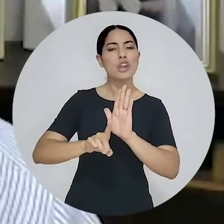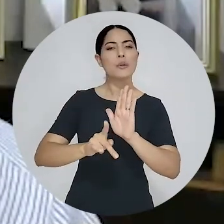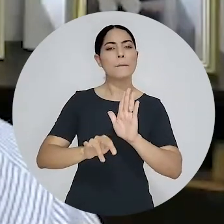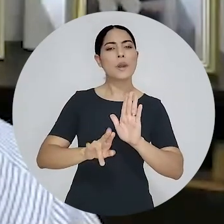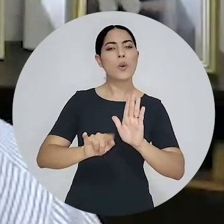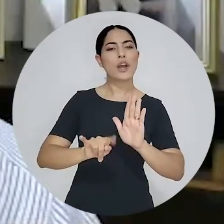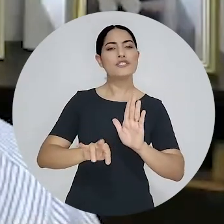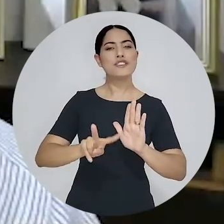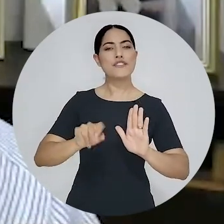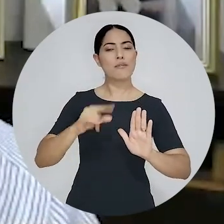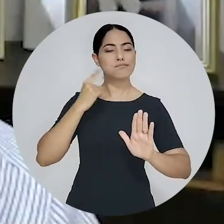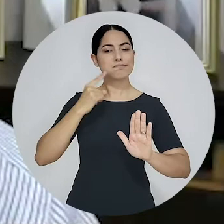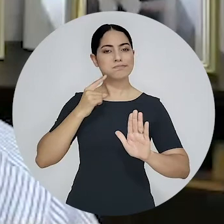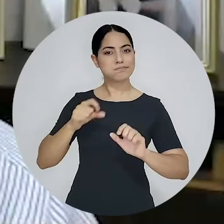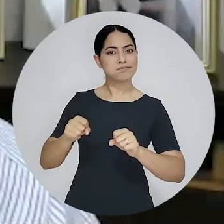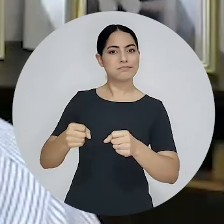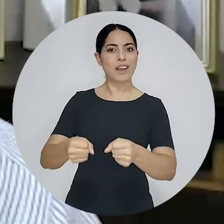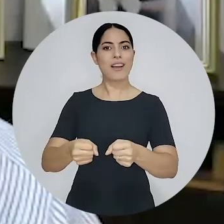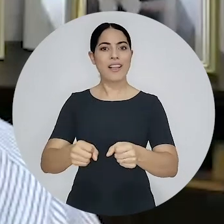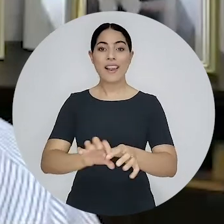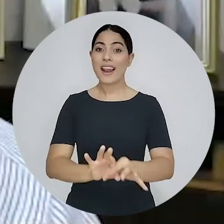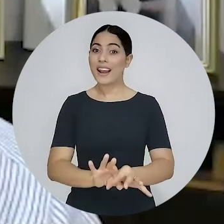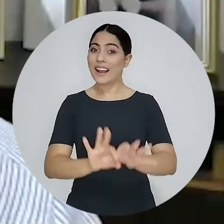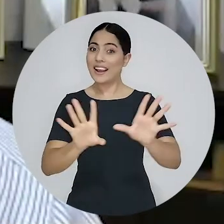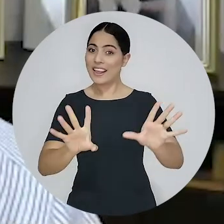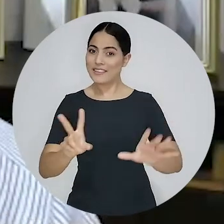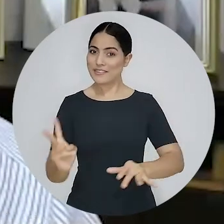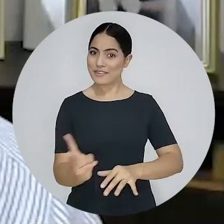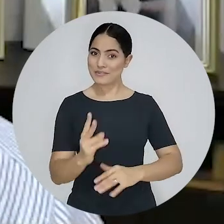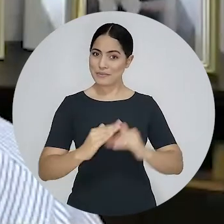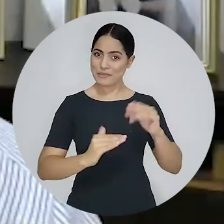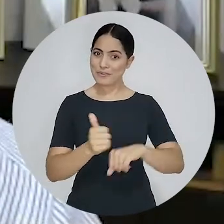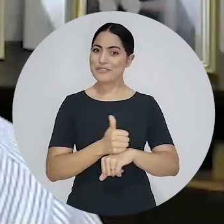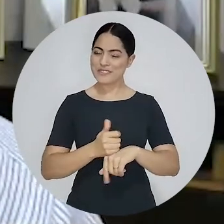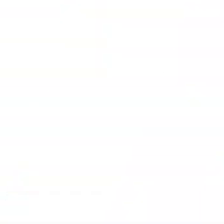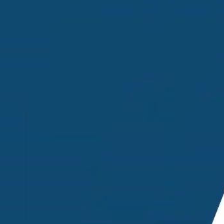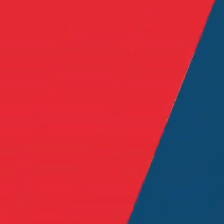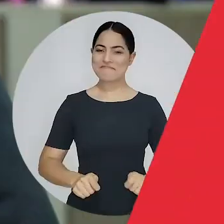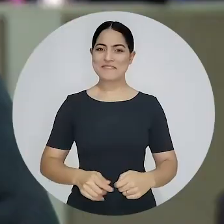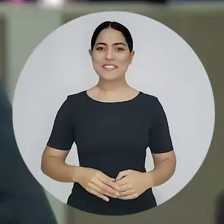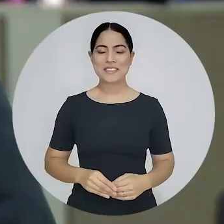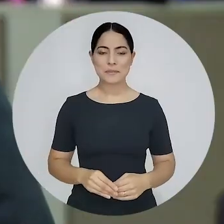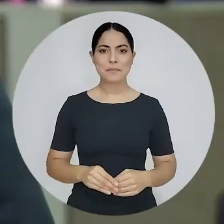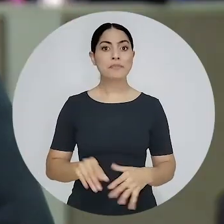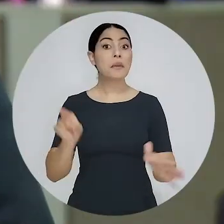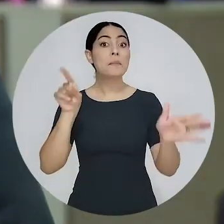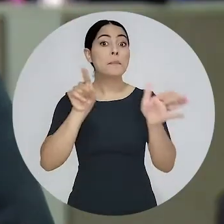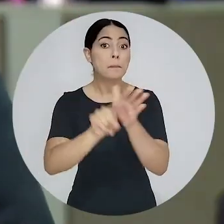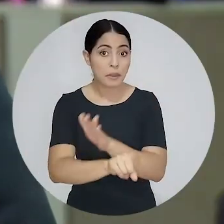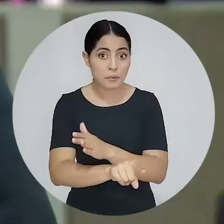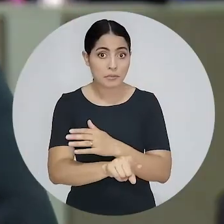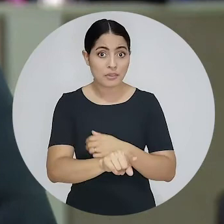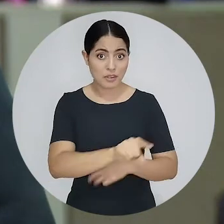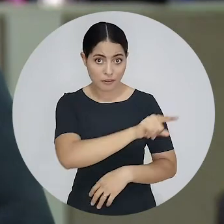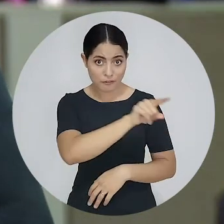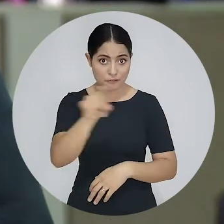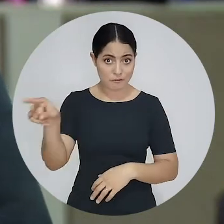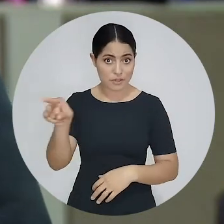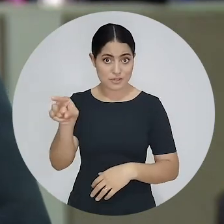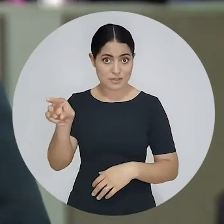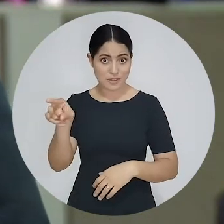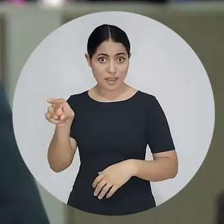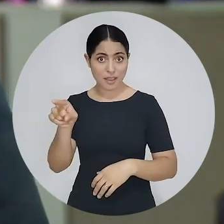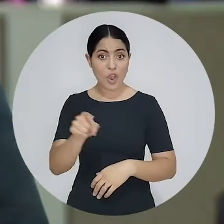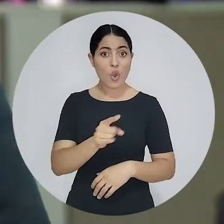mais valorizada e mais livre será a nossa profissão. Aí vai uma pergunta. Você faz